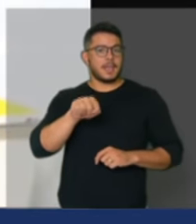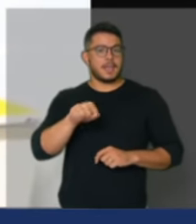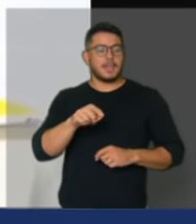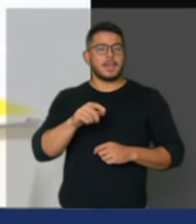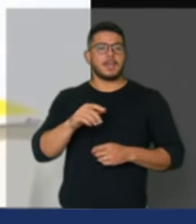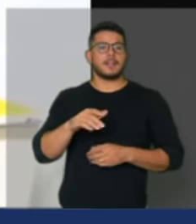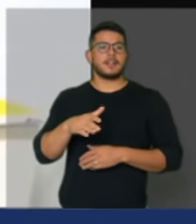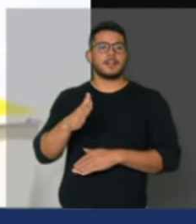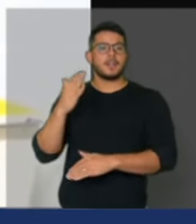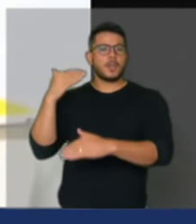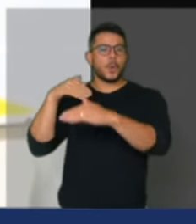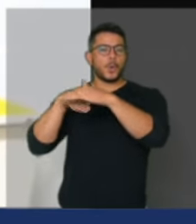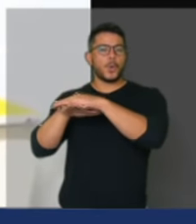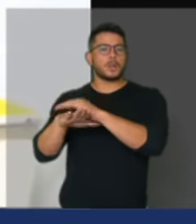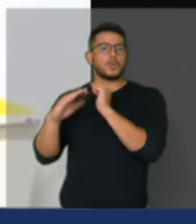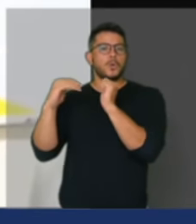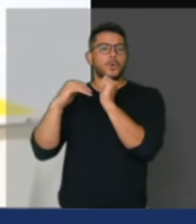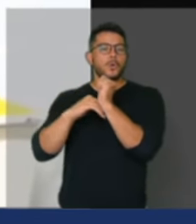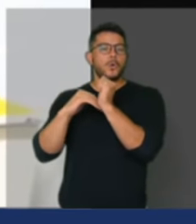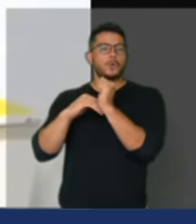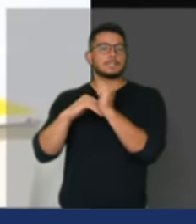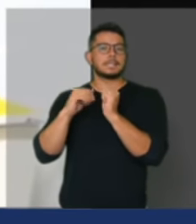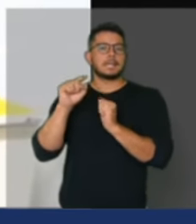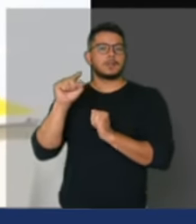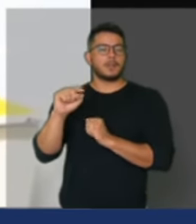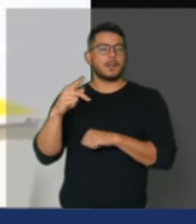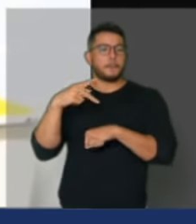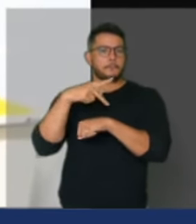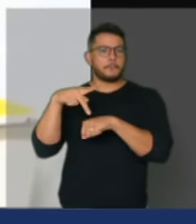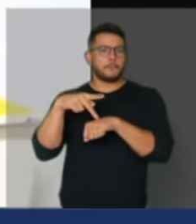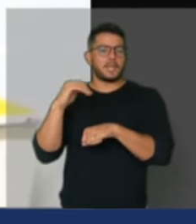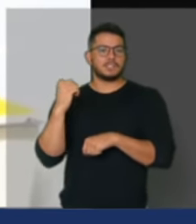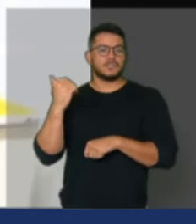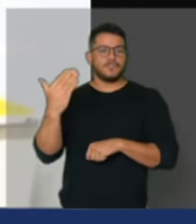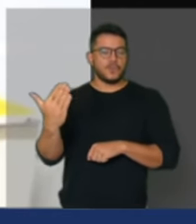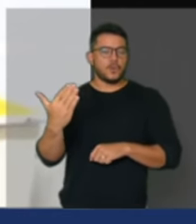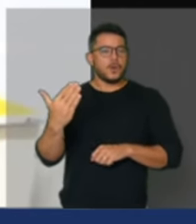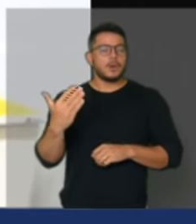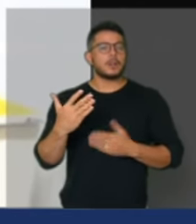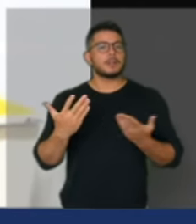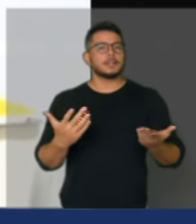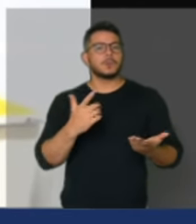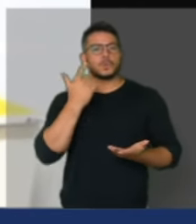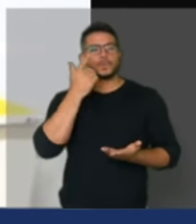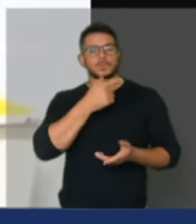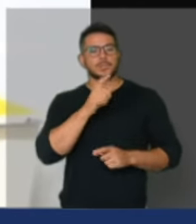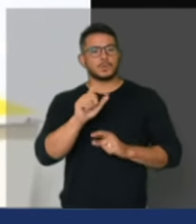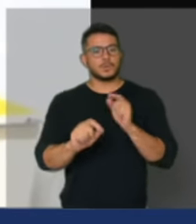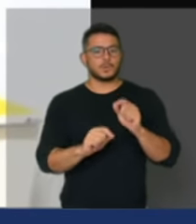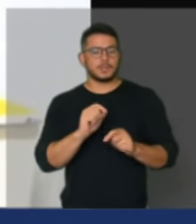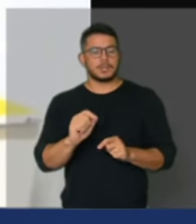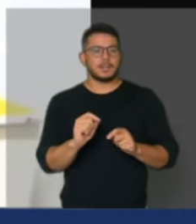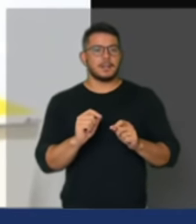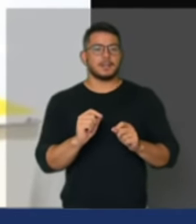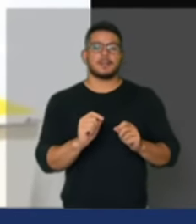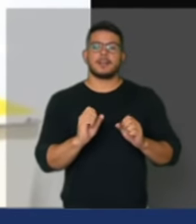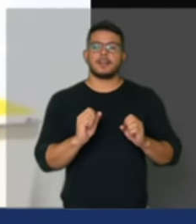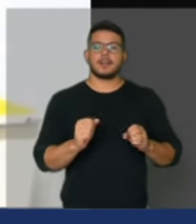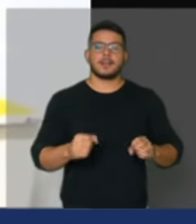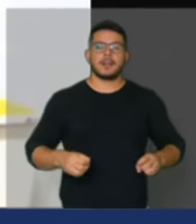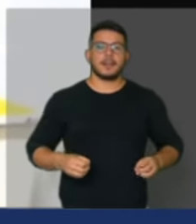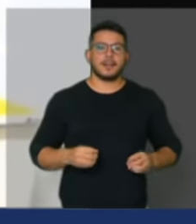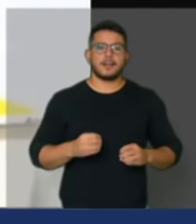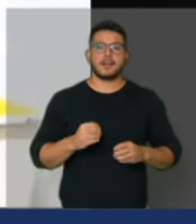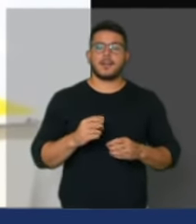dólar alto que tem deixado a energia, aliás, tem deixado o litro do combustível lá na cidade de Taumatugo, no Acre,